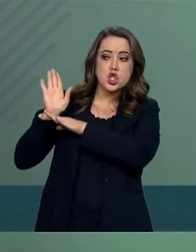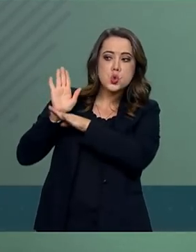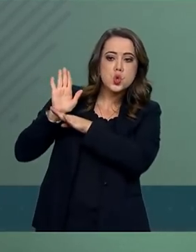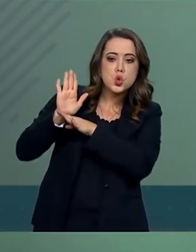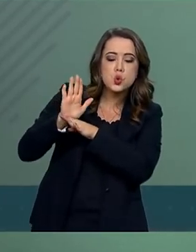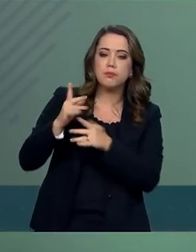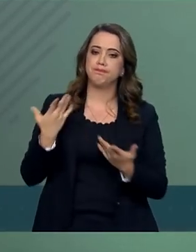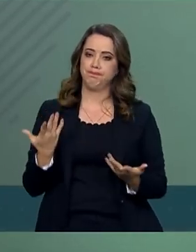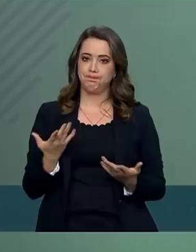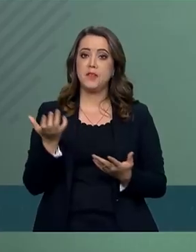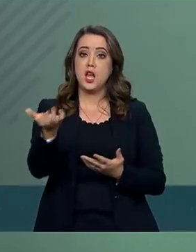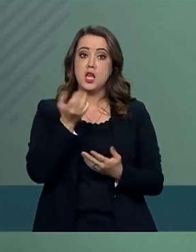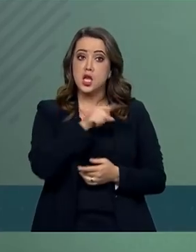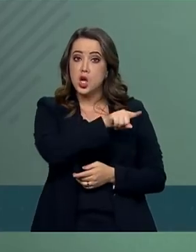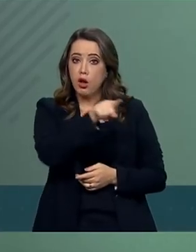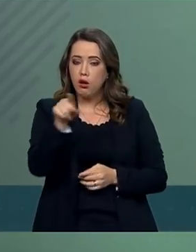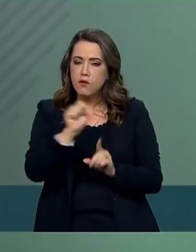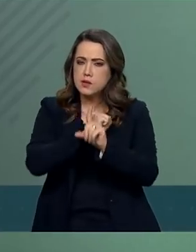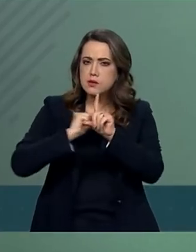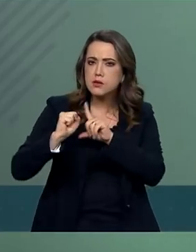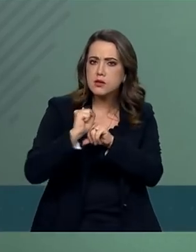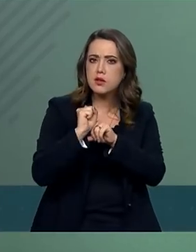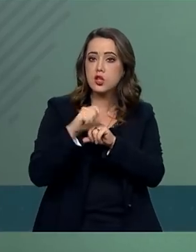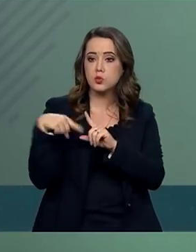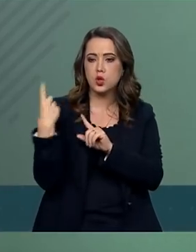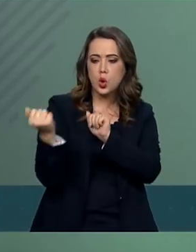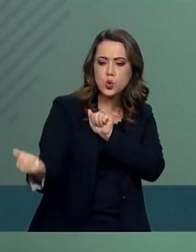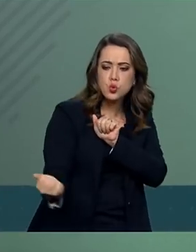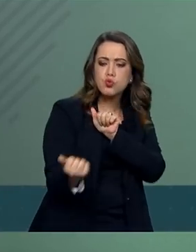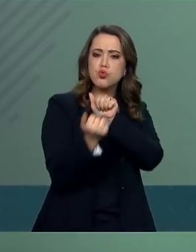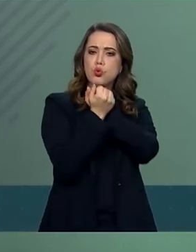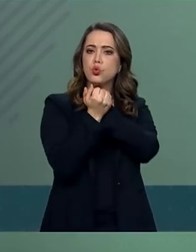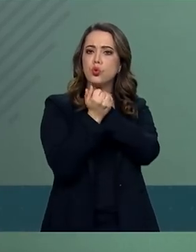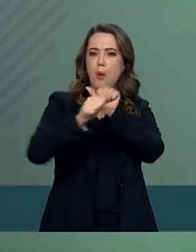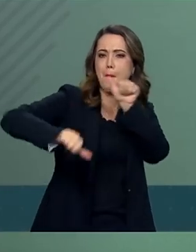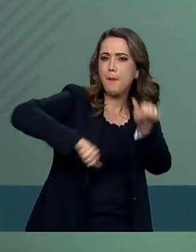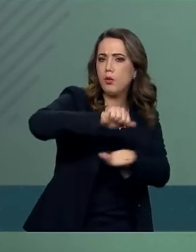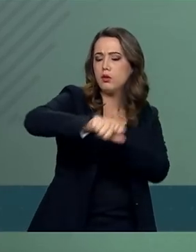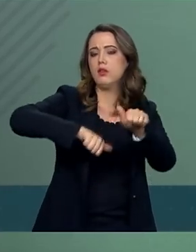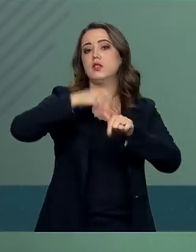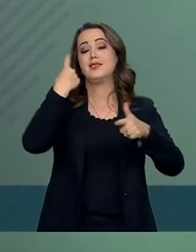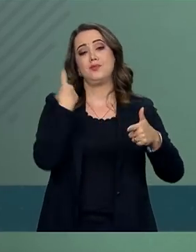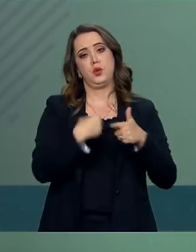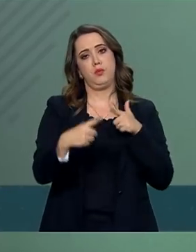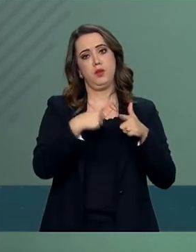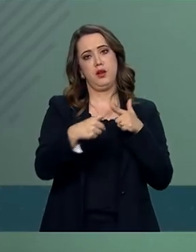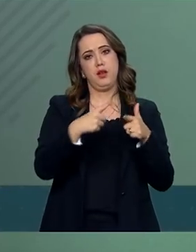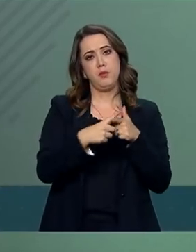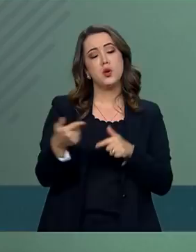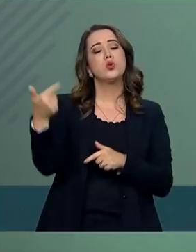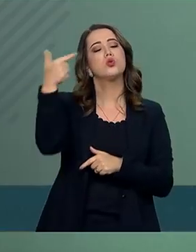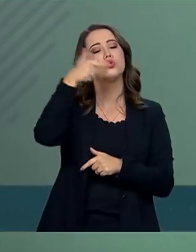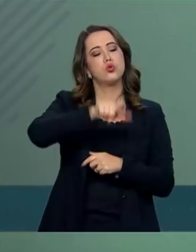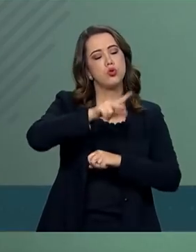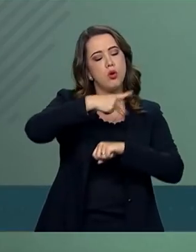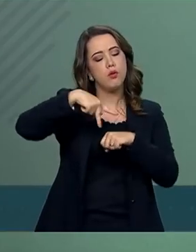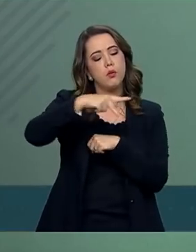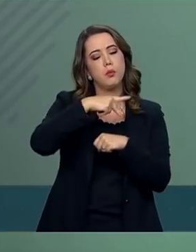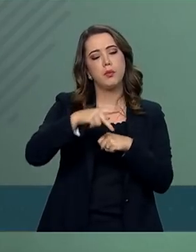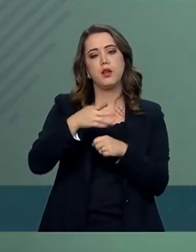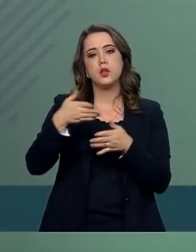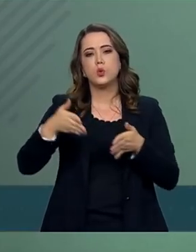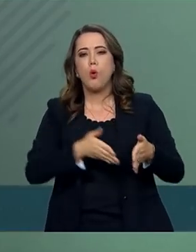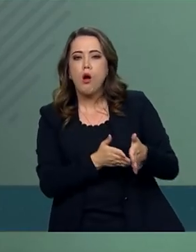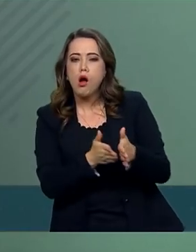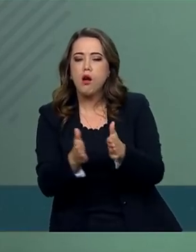revertermos essa situação e colocarmos o país de volta ao trilho do